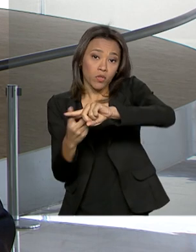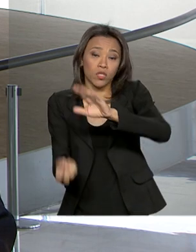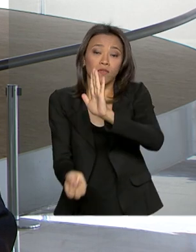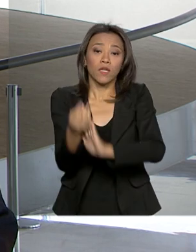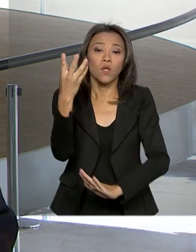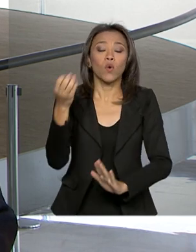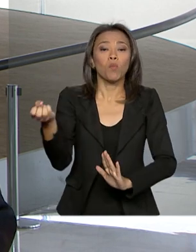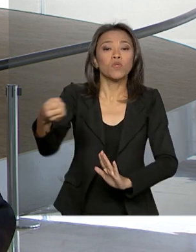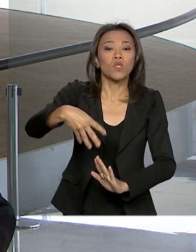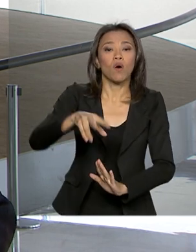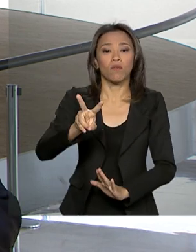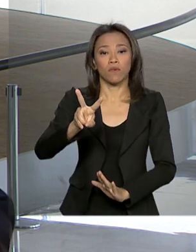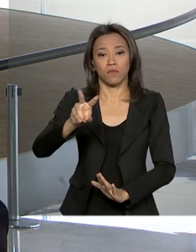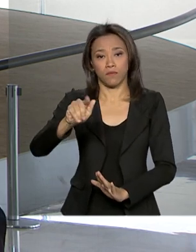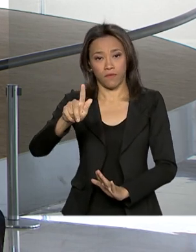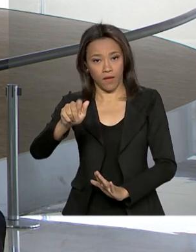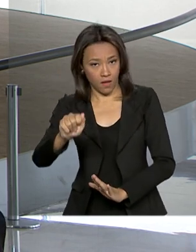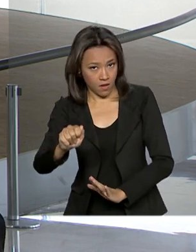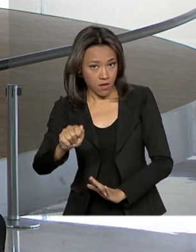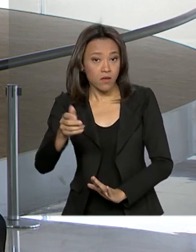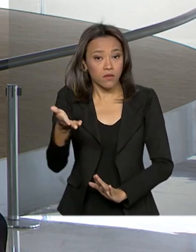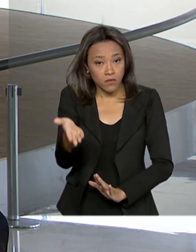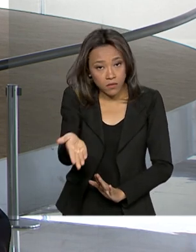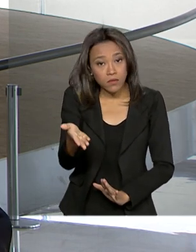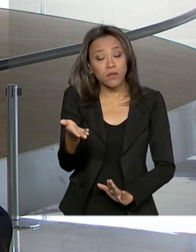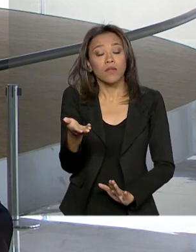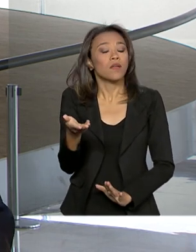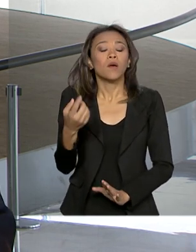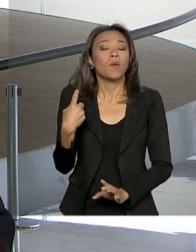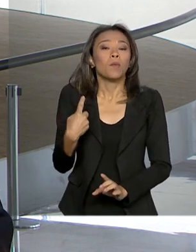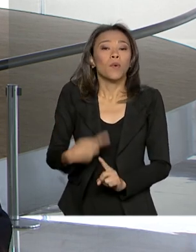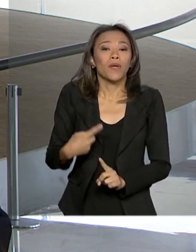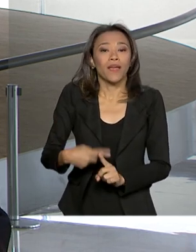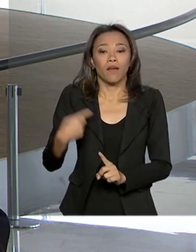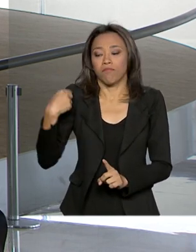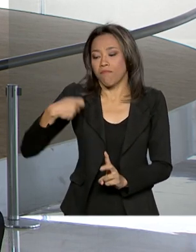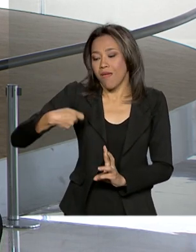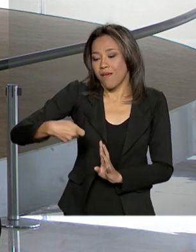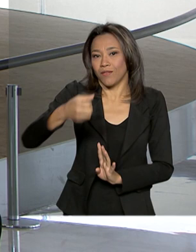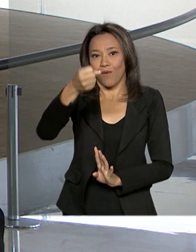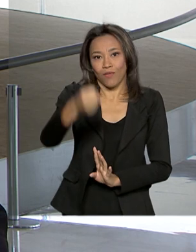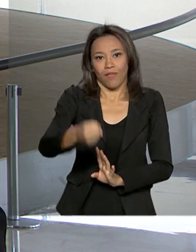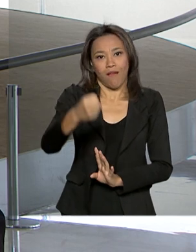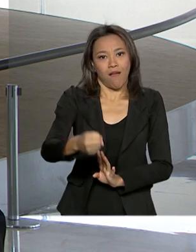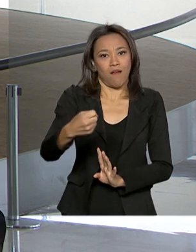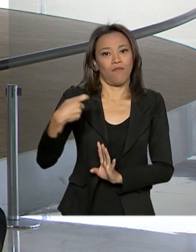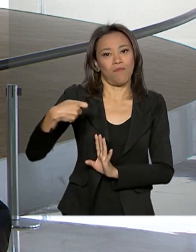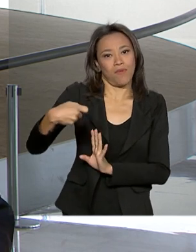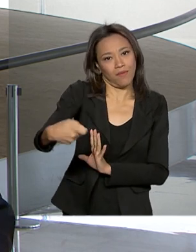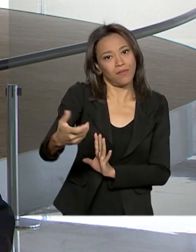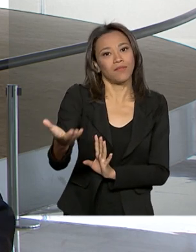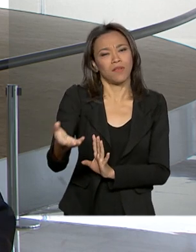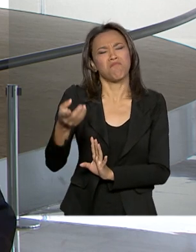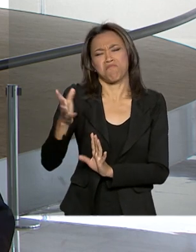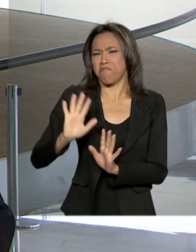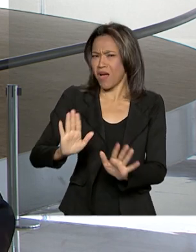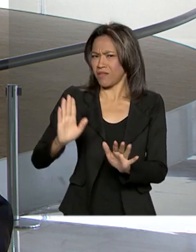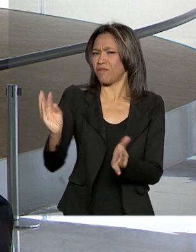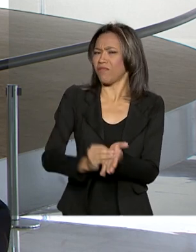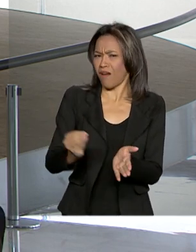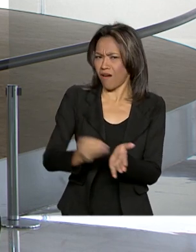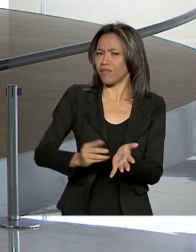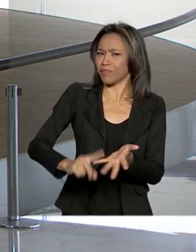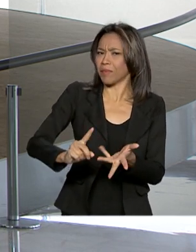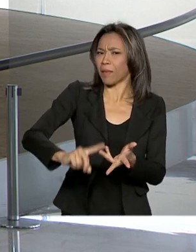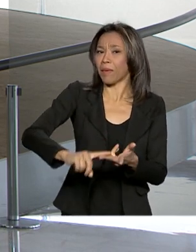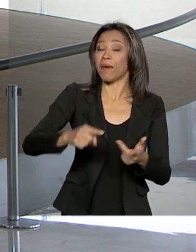formais de emprego, e esse dado positivo aí pelo oitavo mês consecutivo, ele reconheceu que ainda há muito o que fazer. Porém, ele